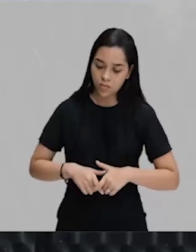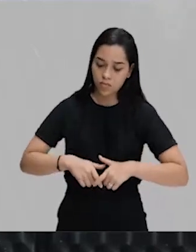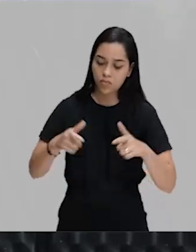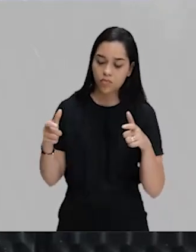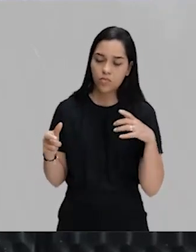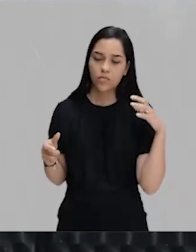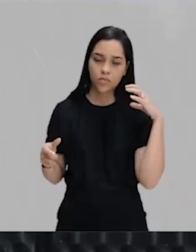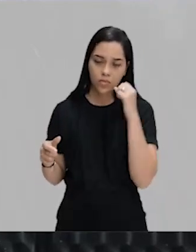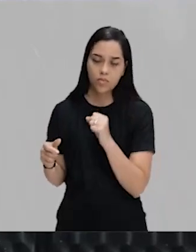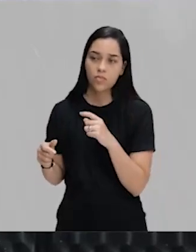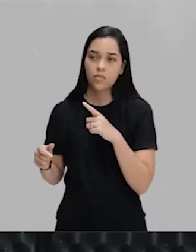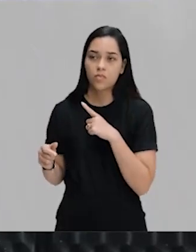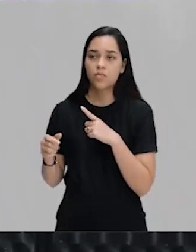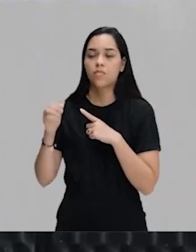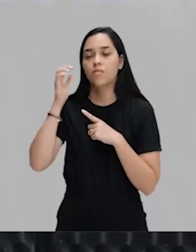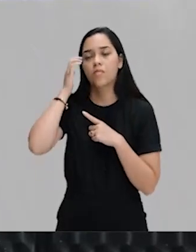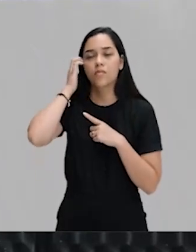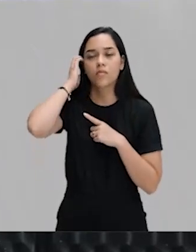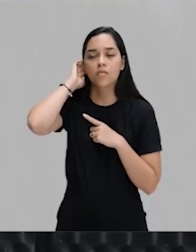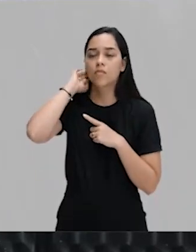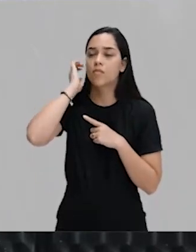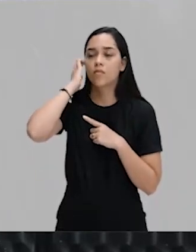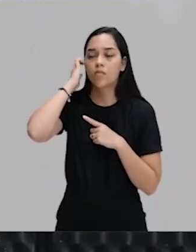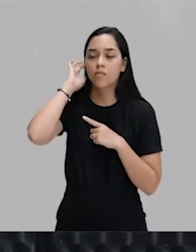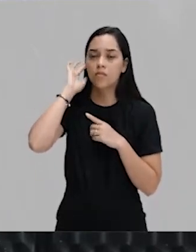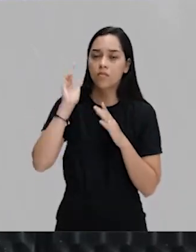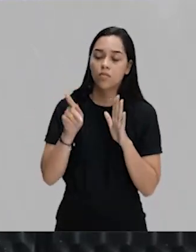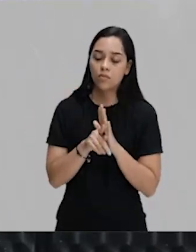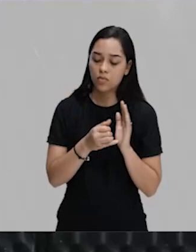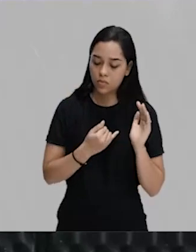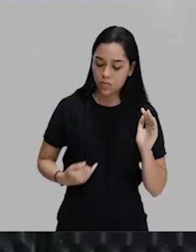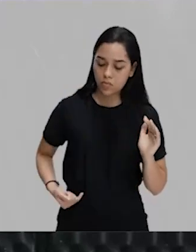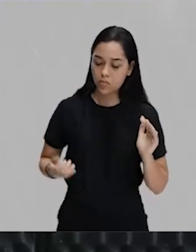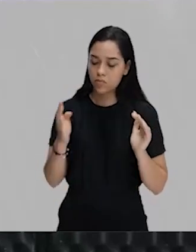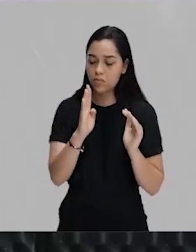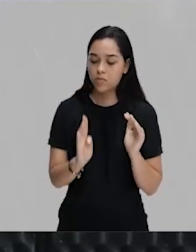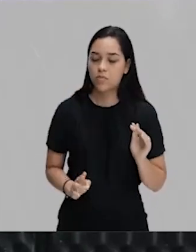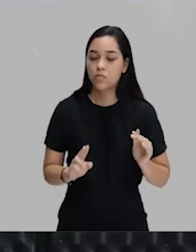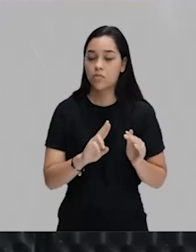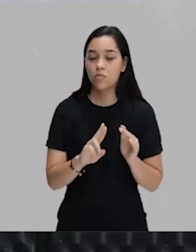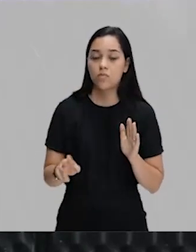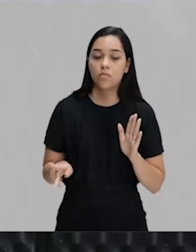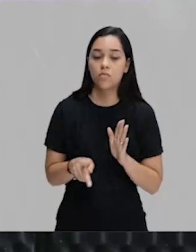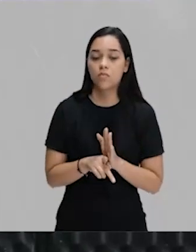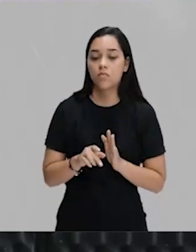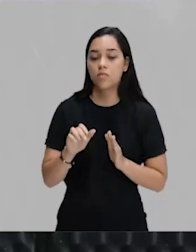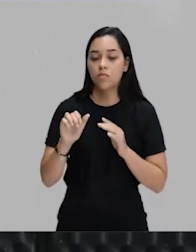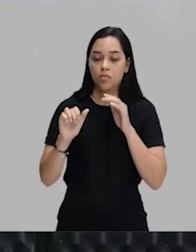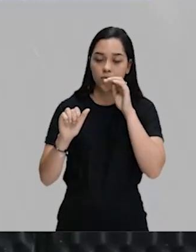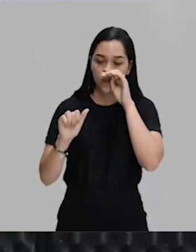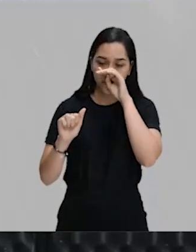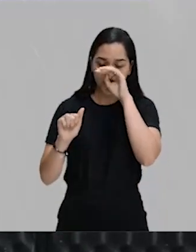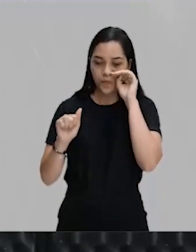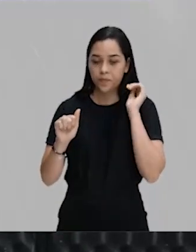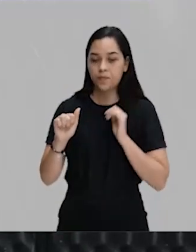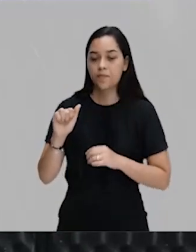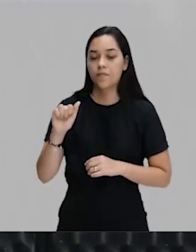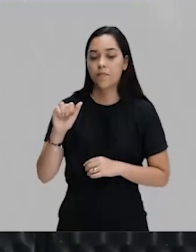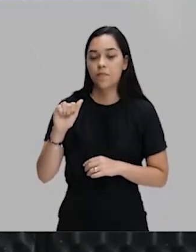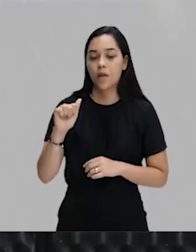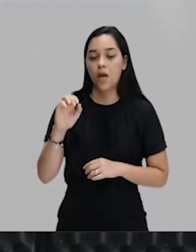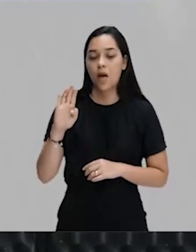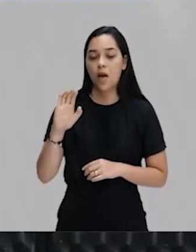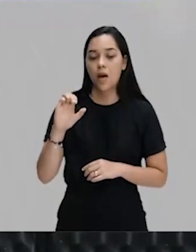da monarquia brasileira, do Império Brasileiro, foi chamada questão abolicionista. A questão